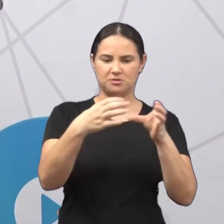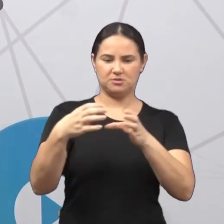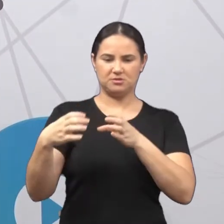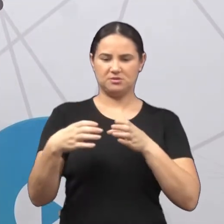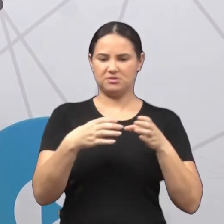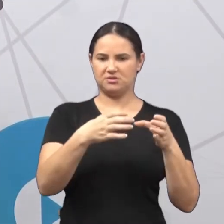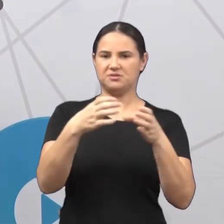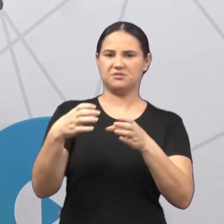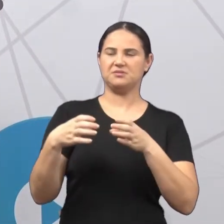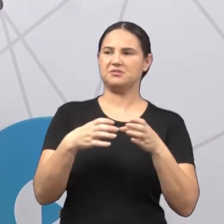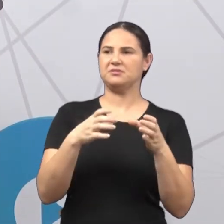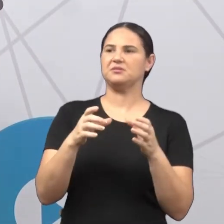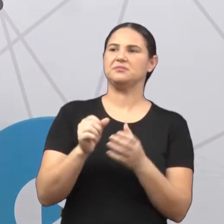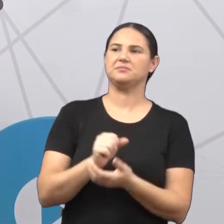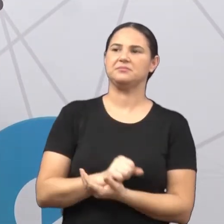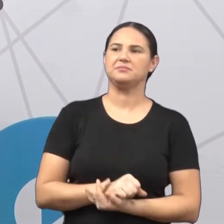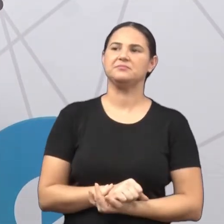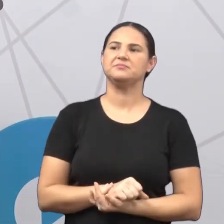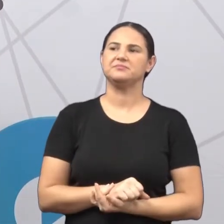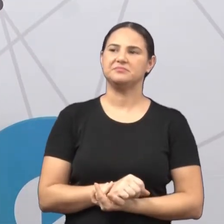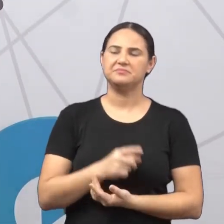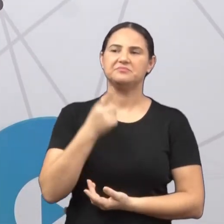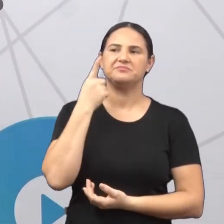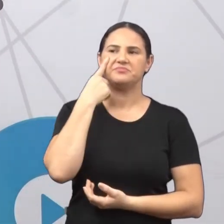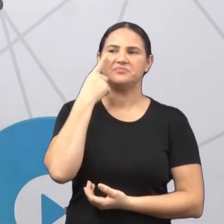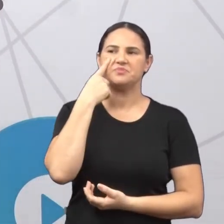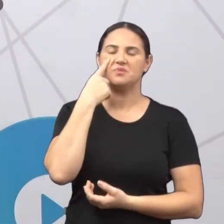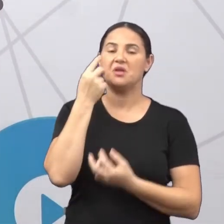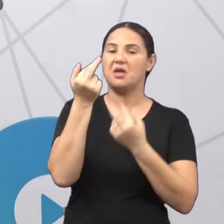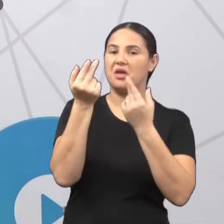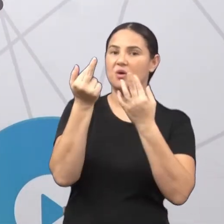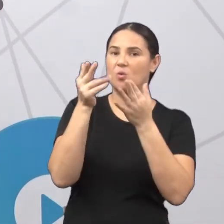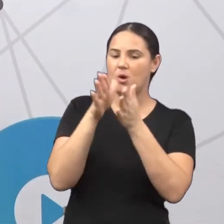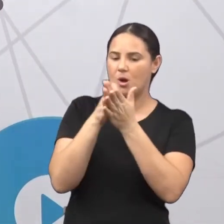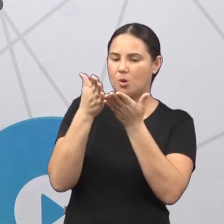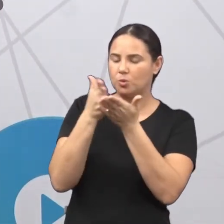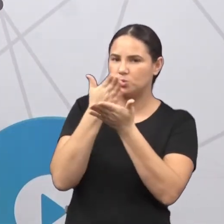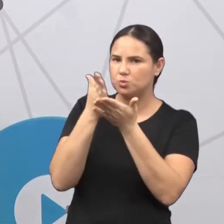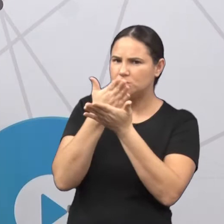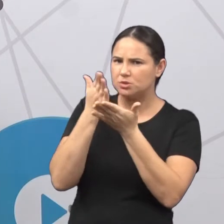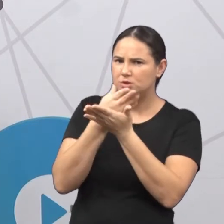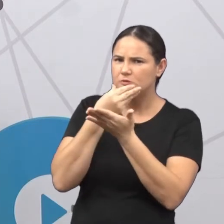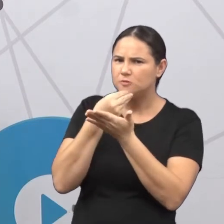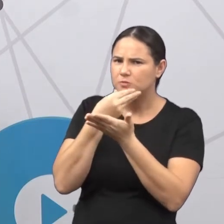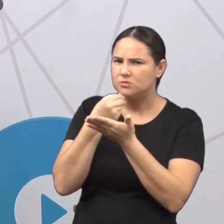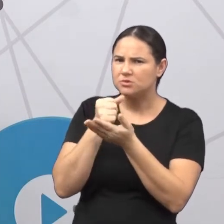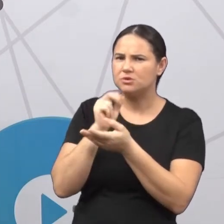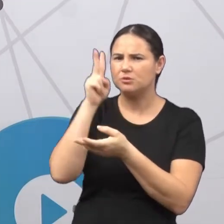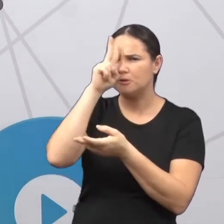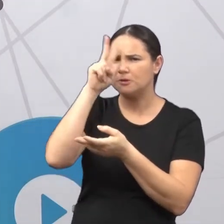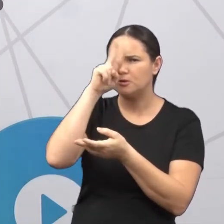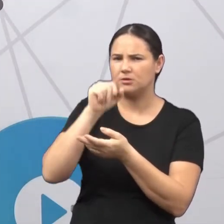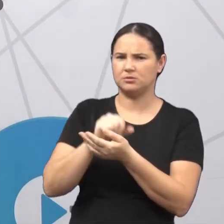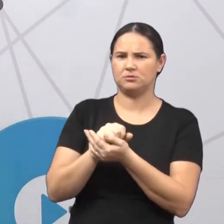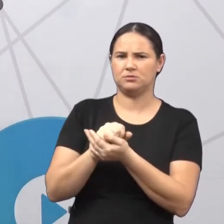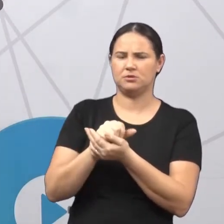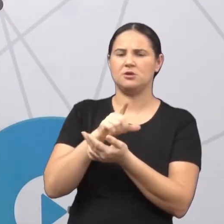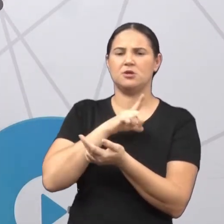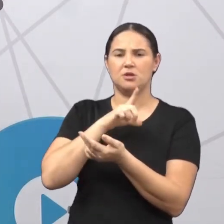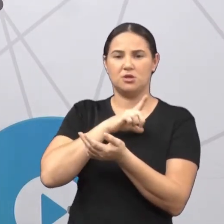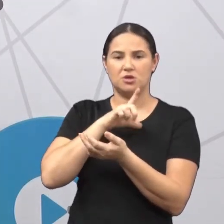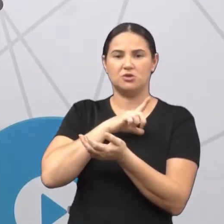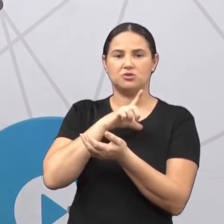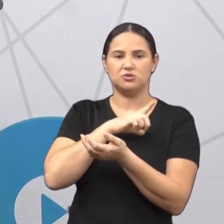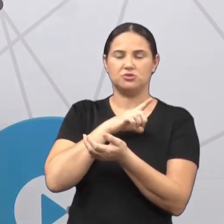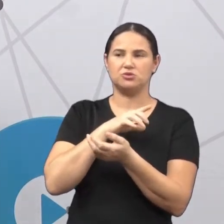bairro do Marcelo. Então, prestaram atenção? O bairro do Marcelo tinha praticamente tudo isso. Esse bairro aqui é um